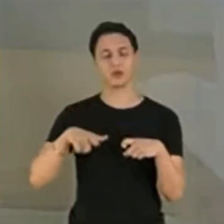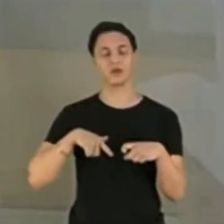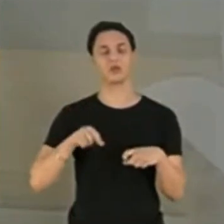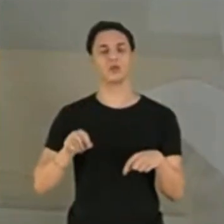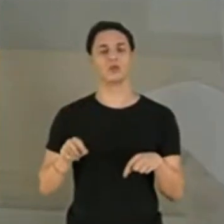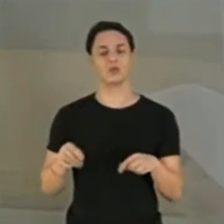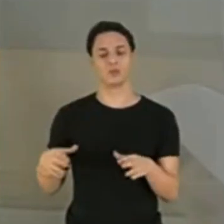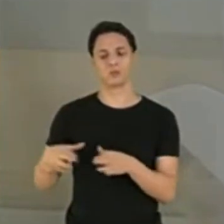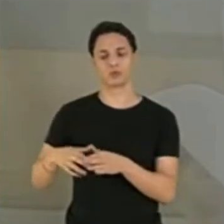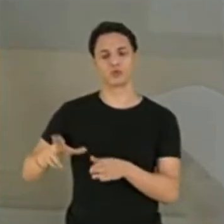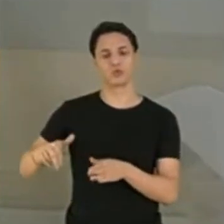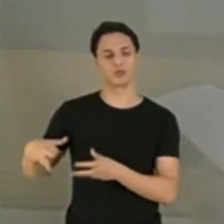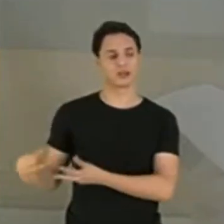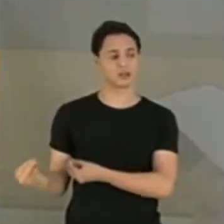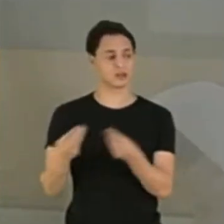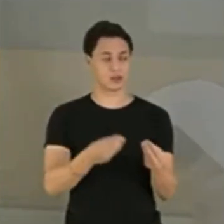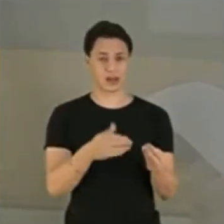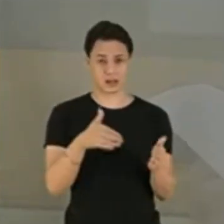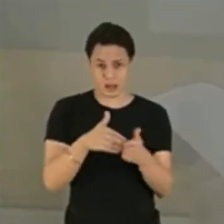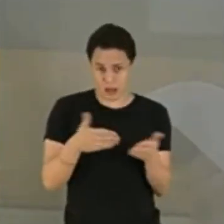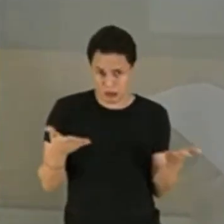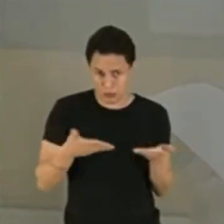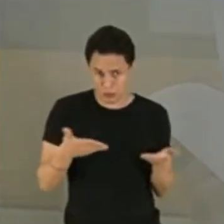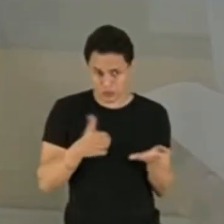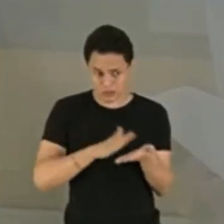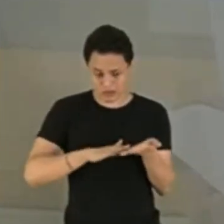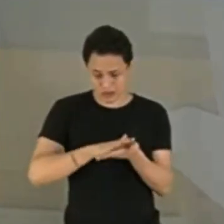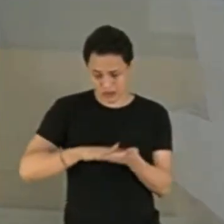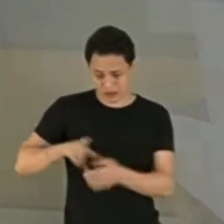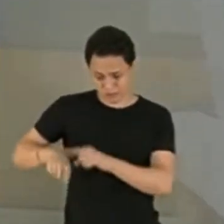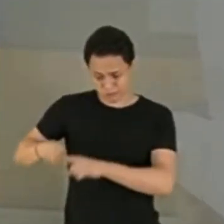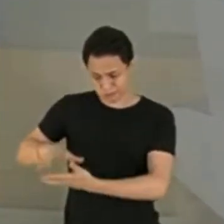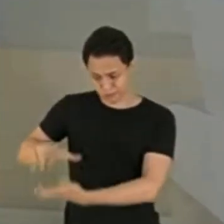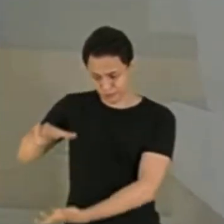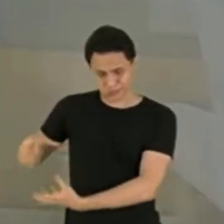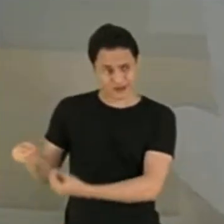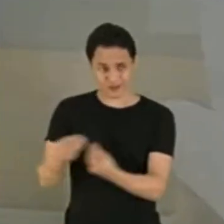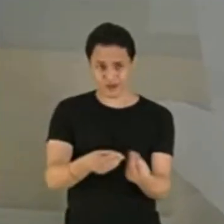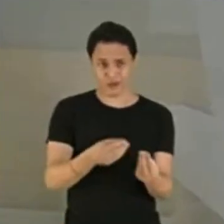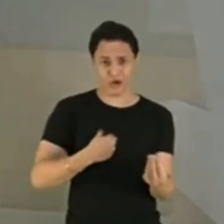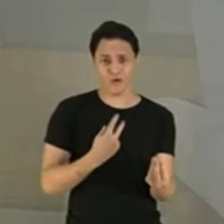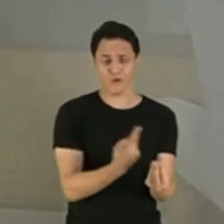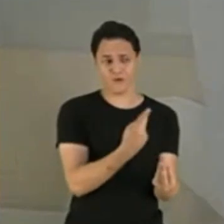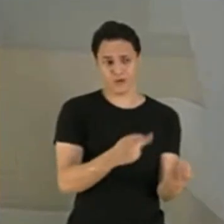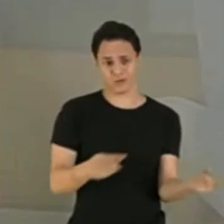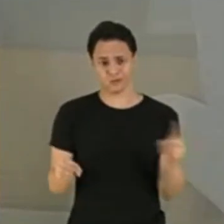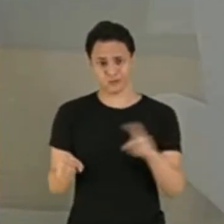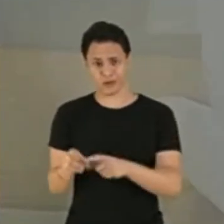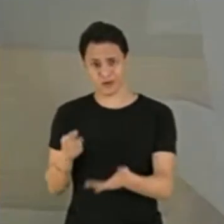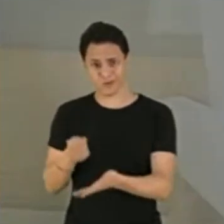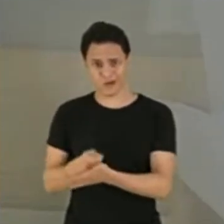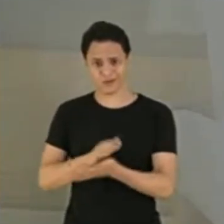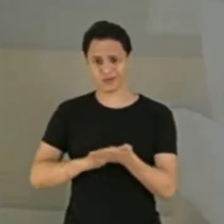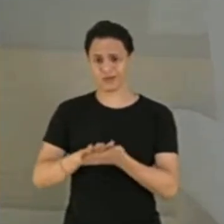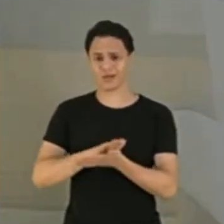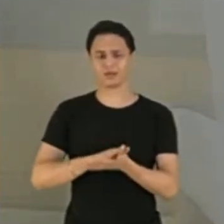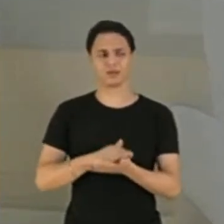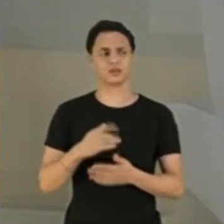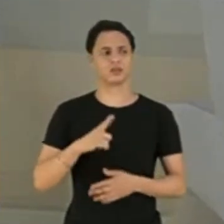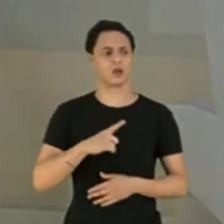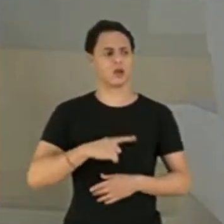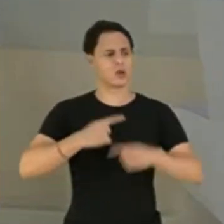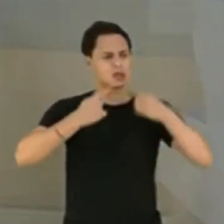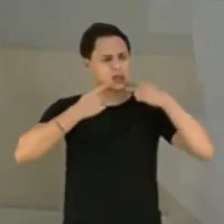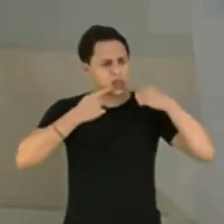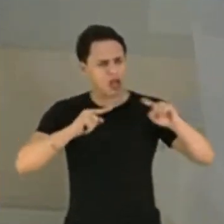foram entregues, até hoje. E os valores nunca devolvidos ao povo nordestino. Eu venho denunciando isso aqui